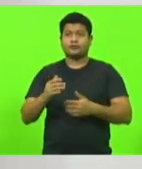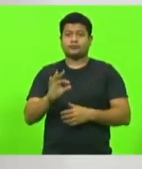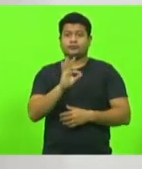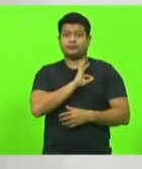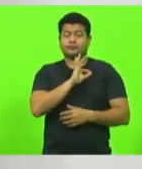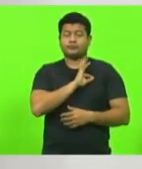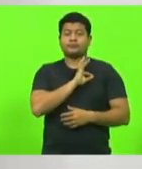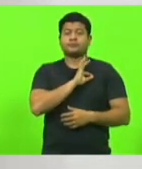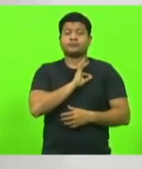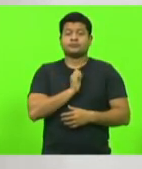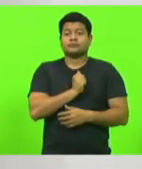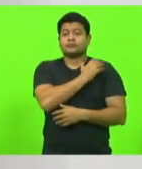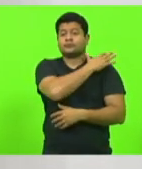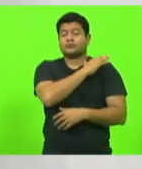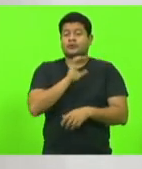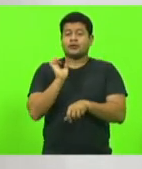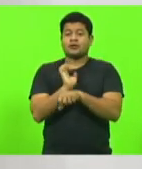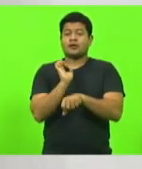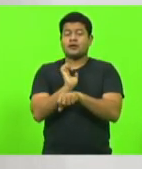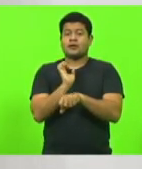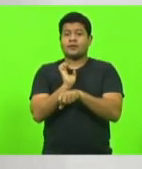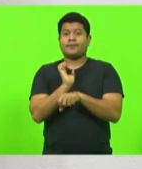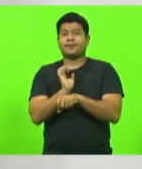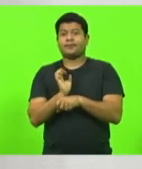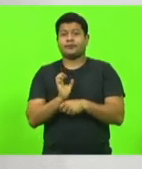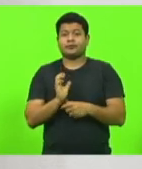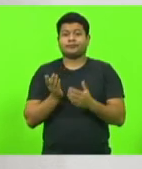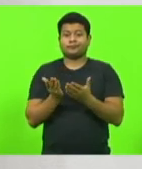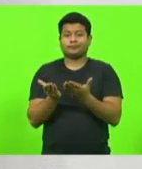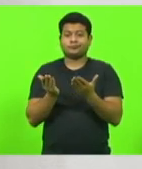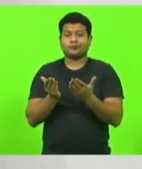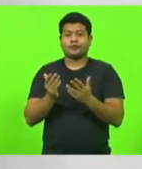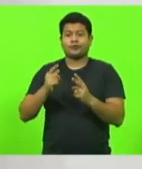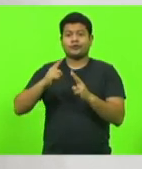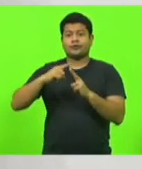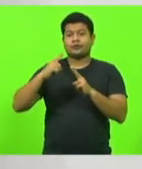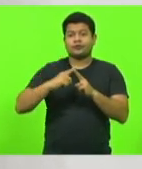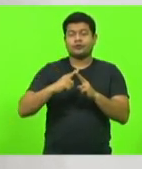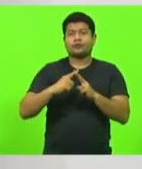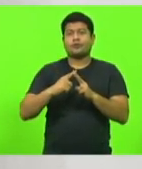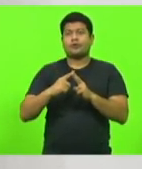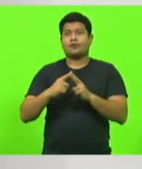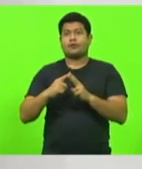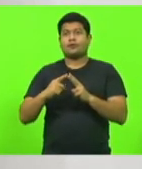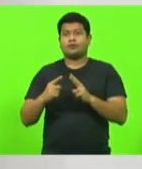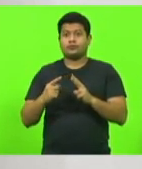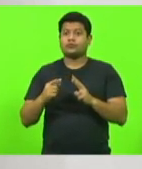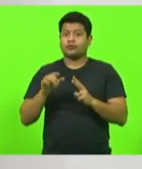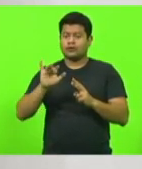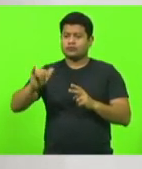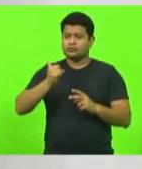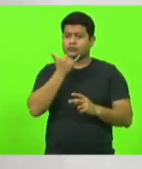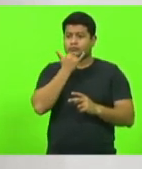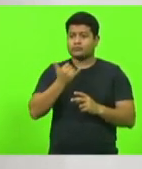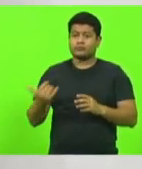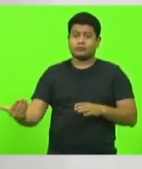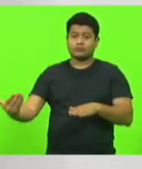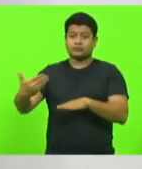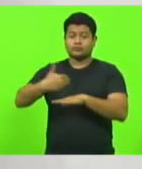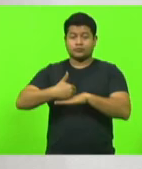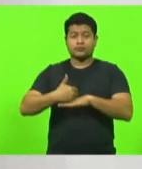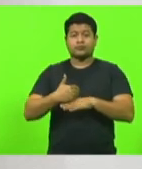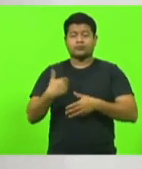decorrência da impossibilidade da presença de dois deputados aqui que se justificaram comigo, pessoas